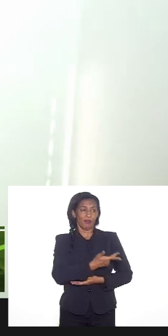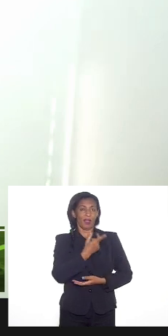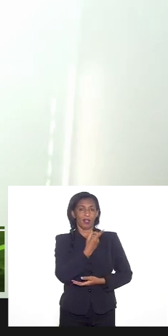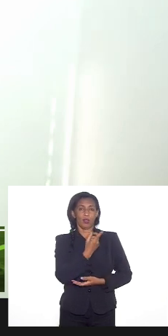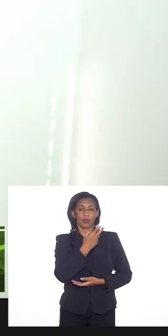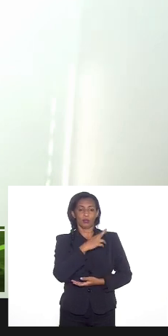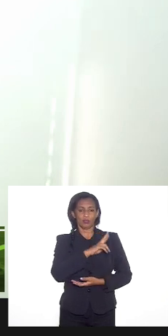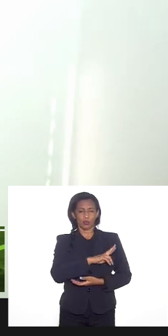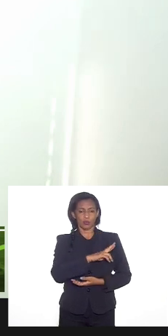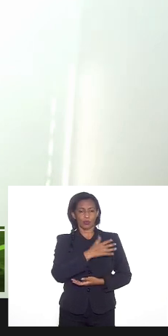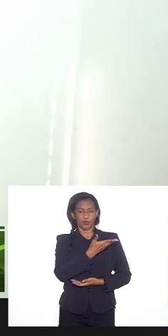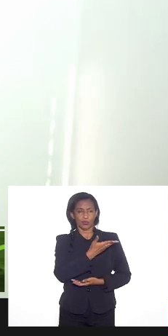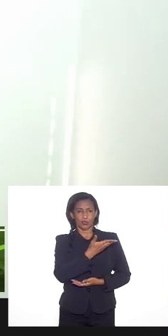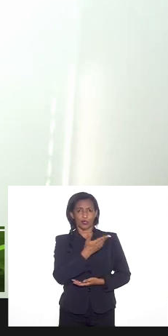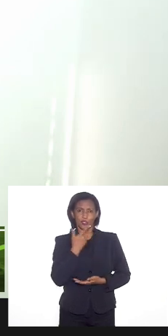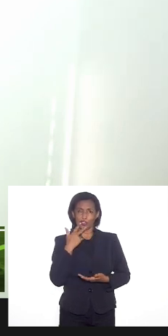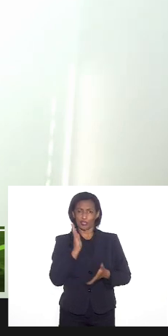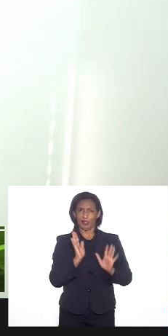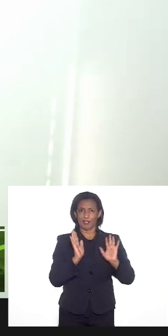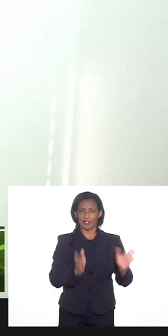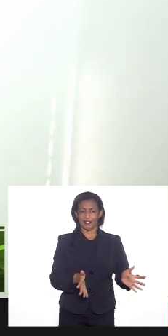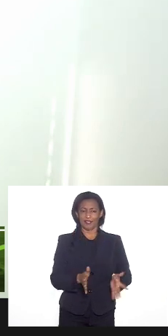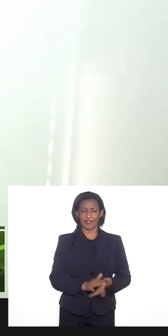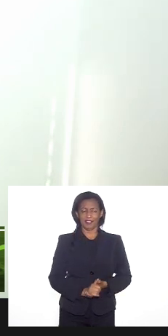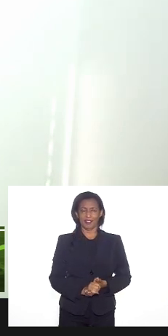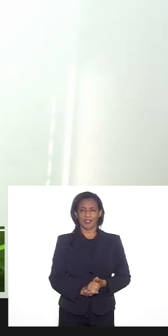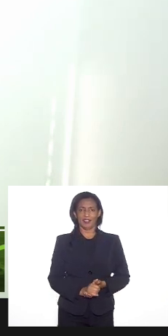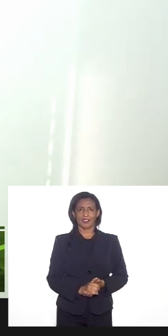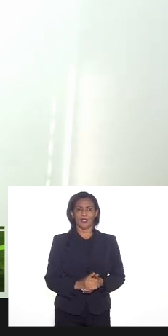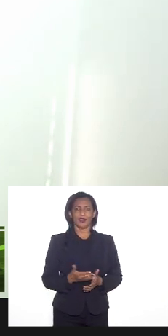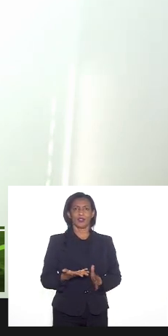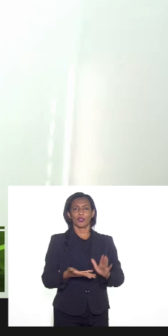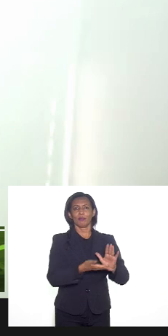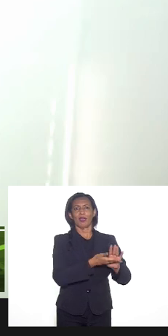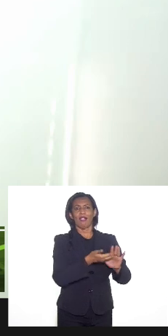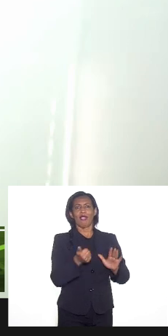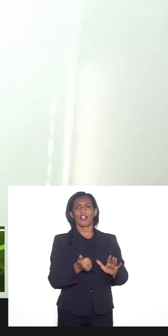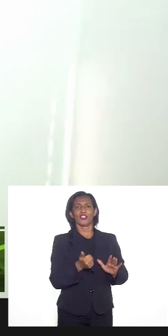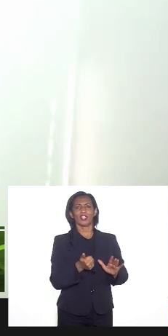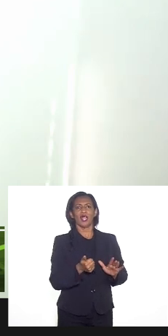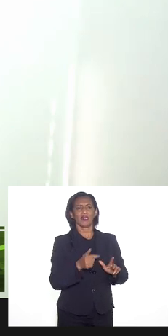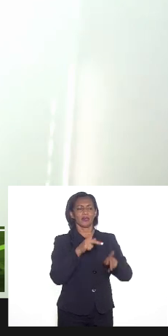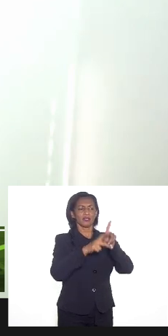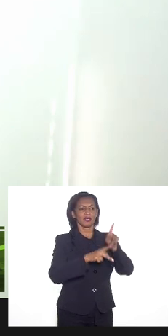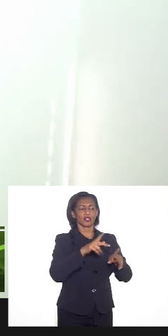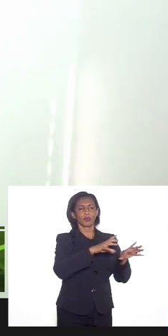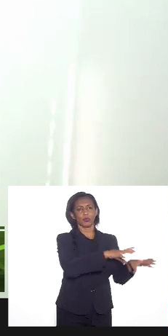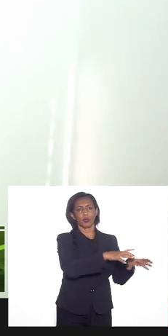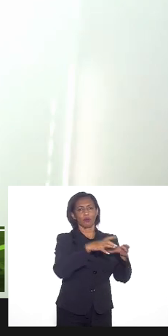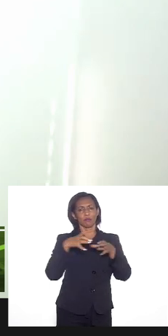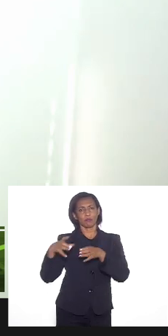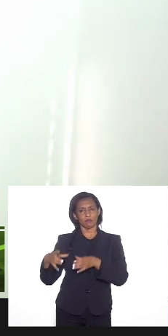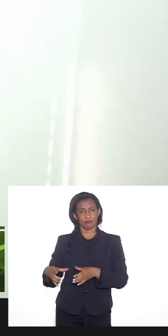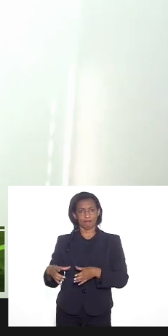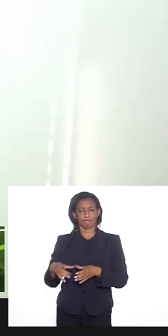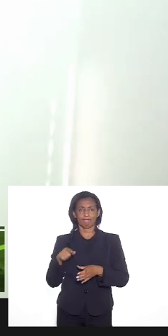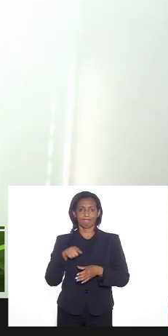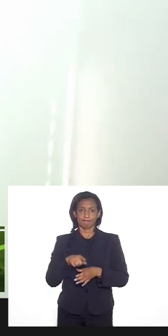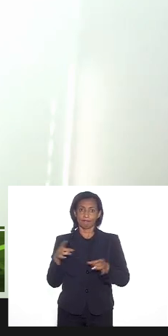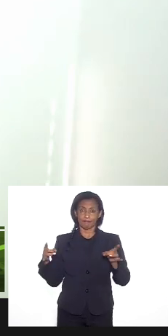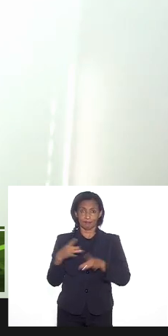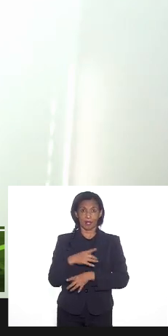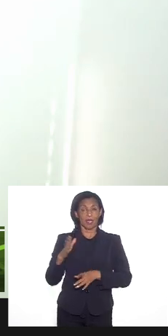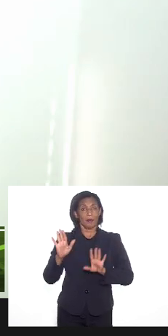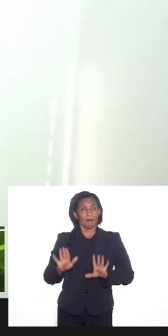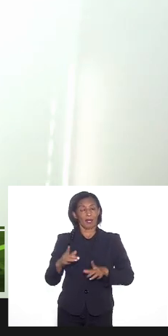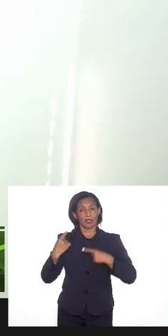doutor já falei sobre a retirada dessas pessoas do seu próprio território de convívio então é complexo mas nós